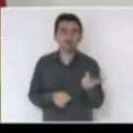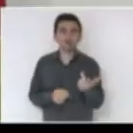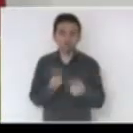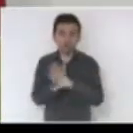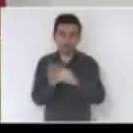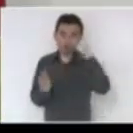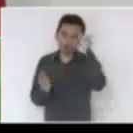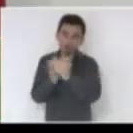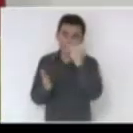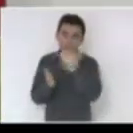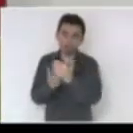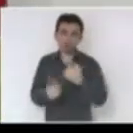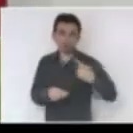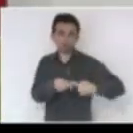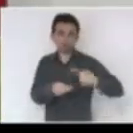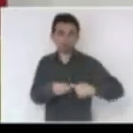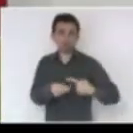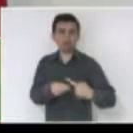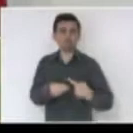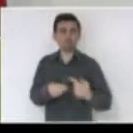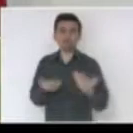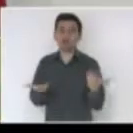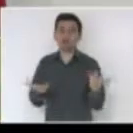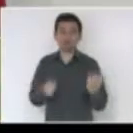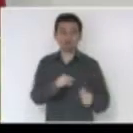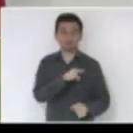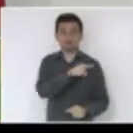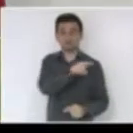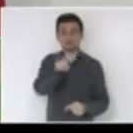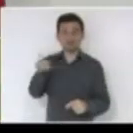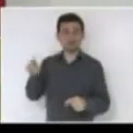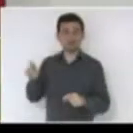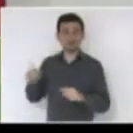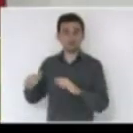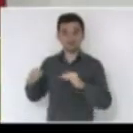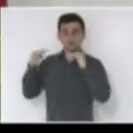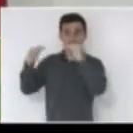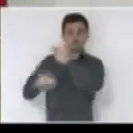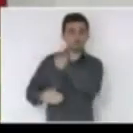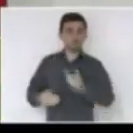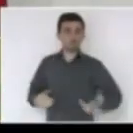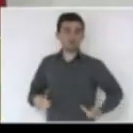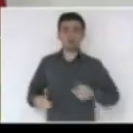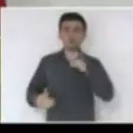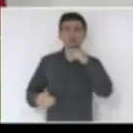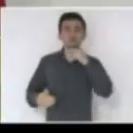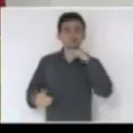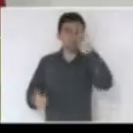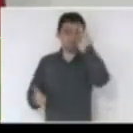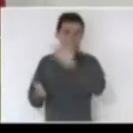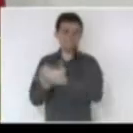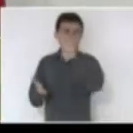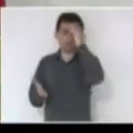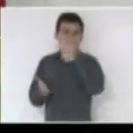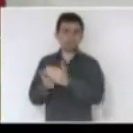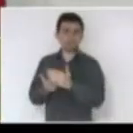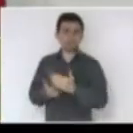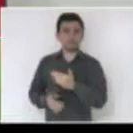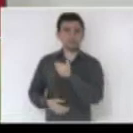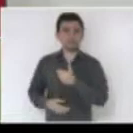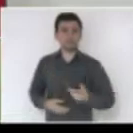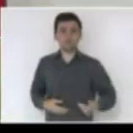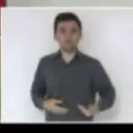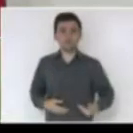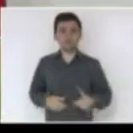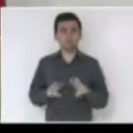pequeno município, mas não atinge. Governo de Estado, nunca vi uma